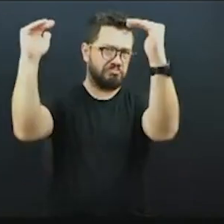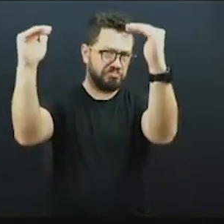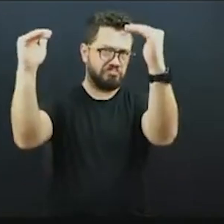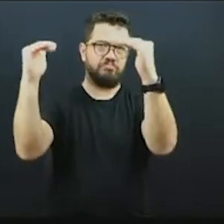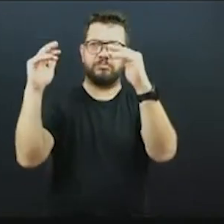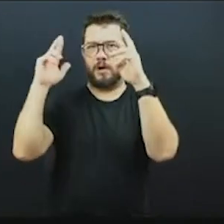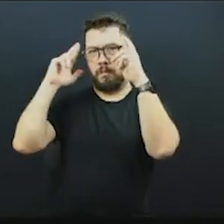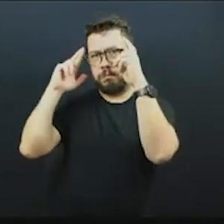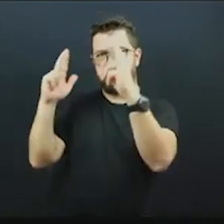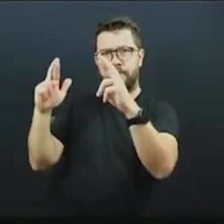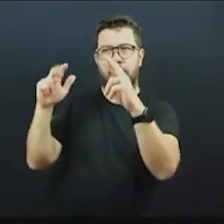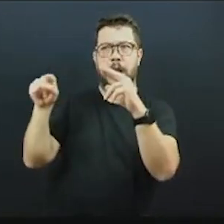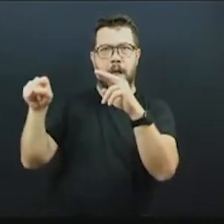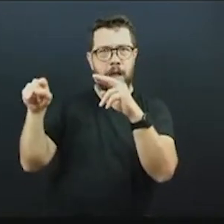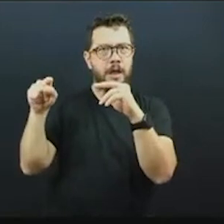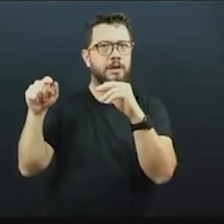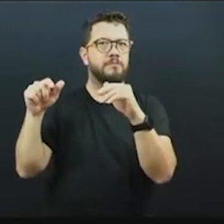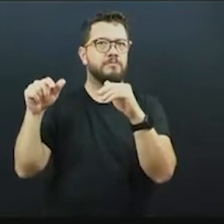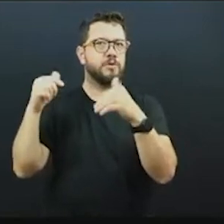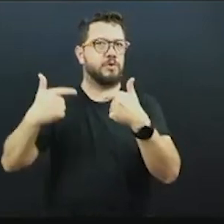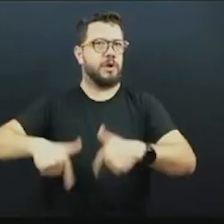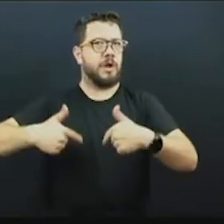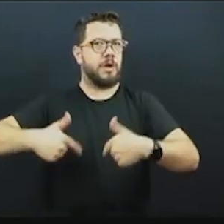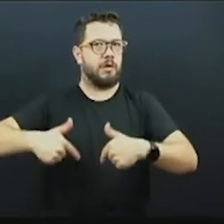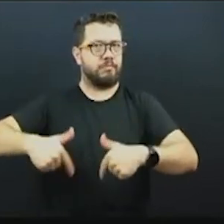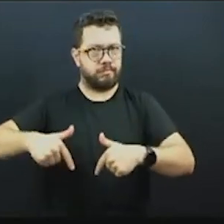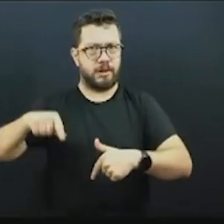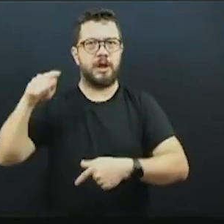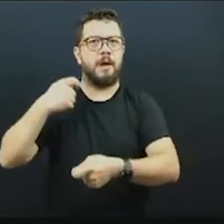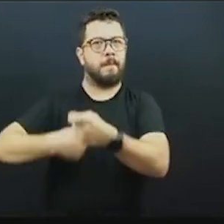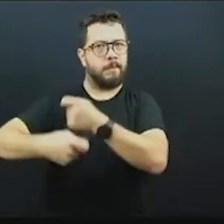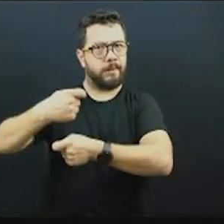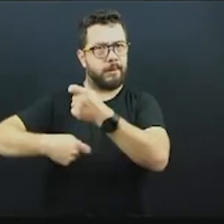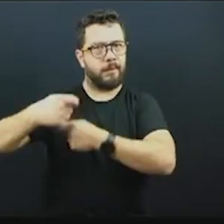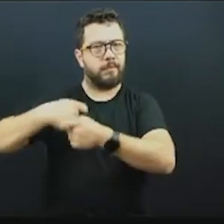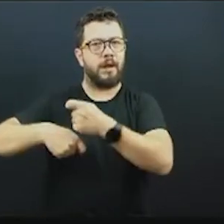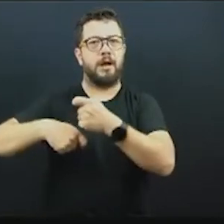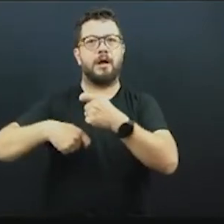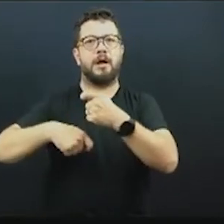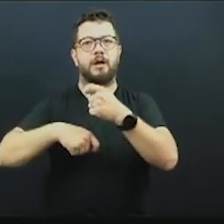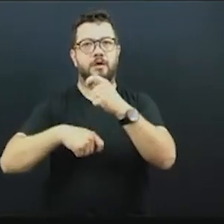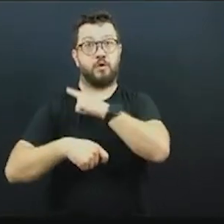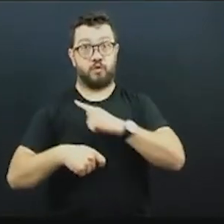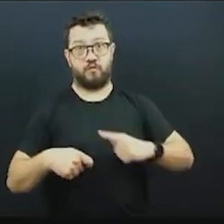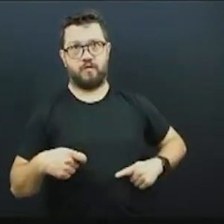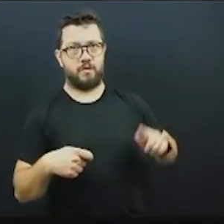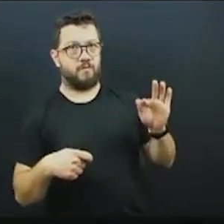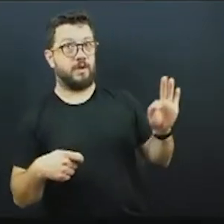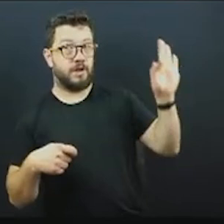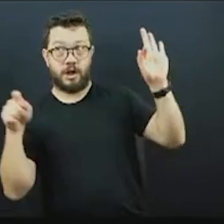até de fora do país, que é uma entidade que tem vínculos até com o governo federal, e que